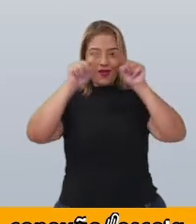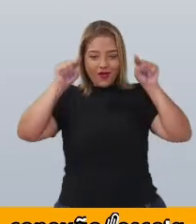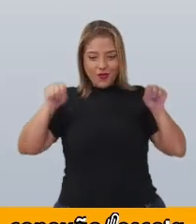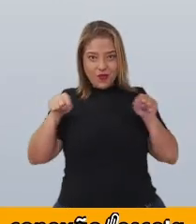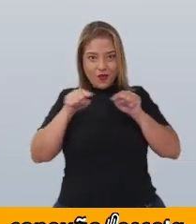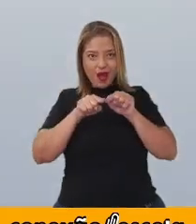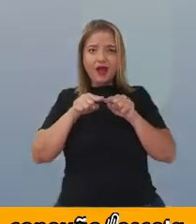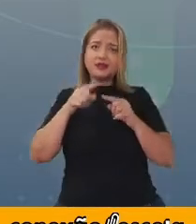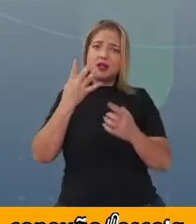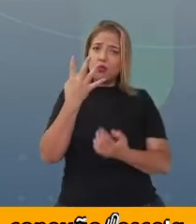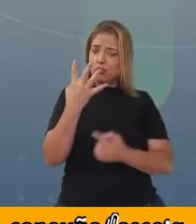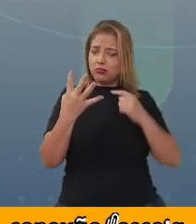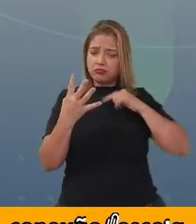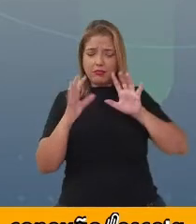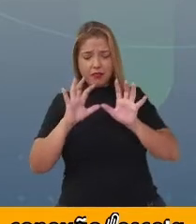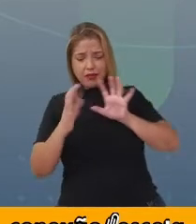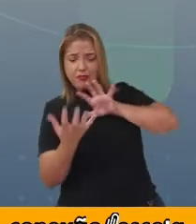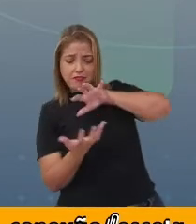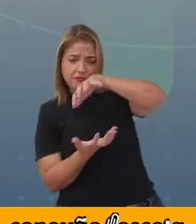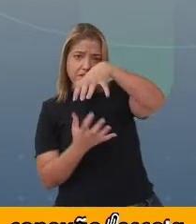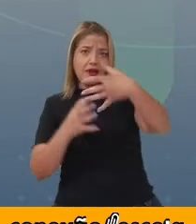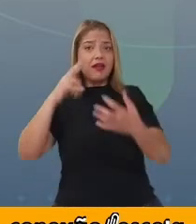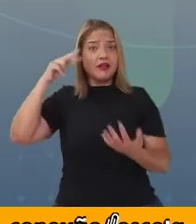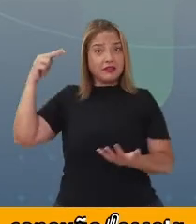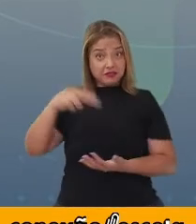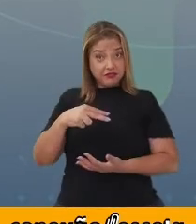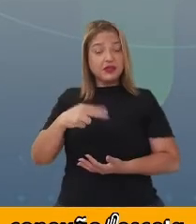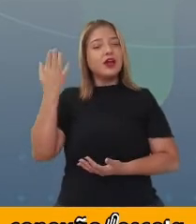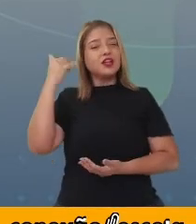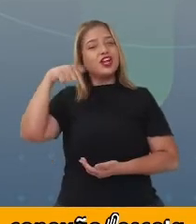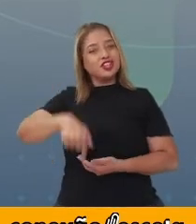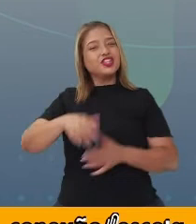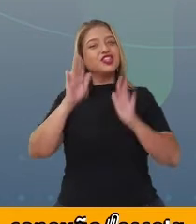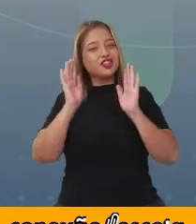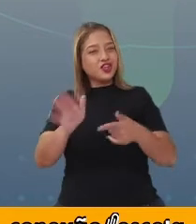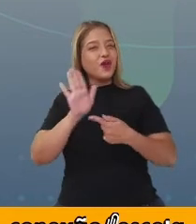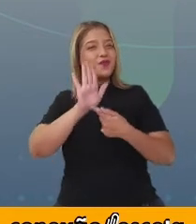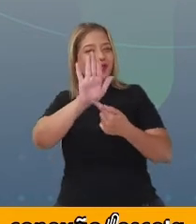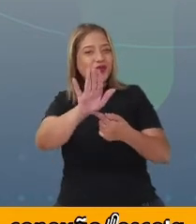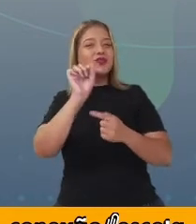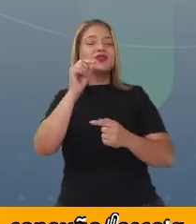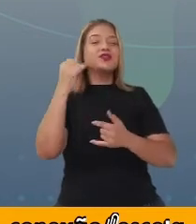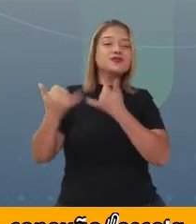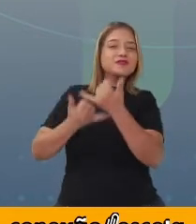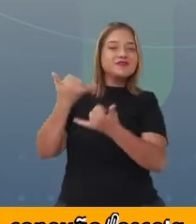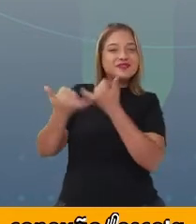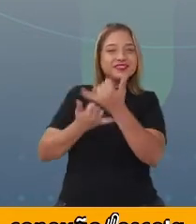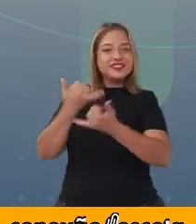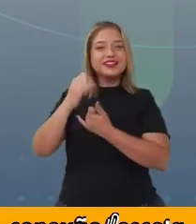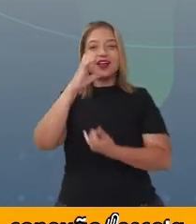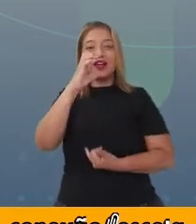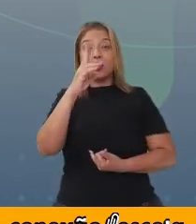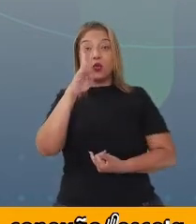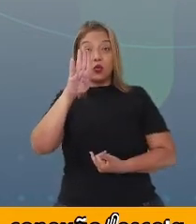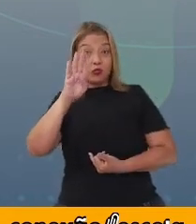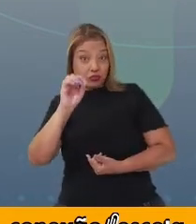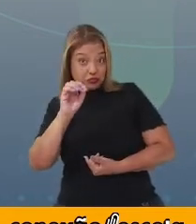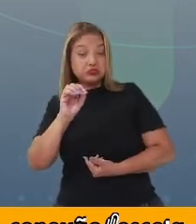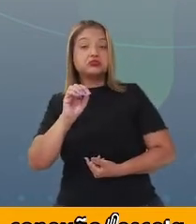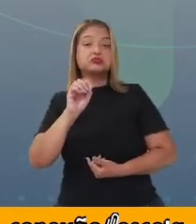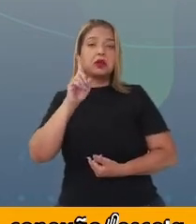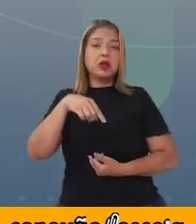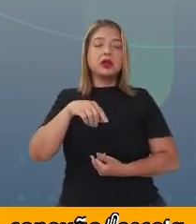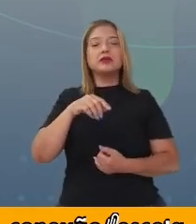usamos o cubo aqui na sala. Quem lembra? Nós usamos para jogar o bingo,